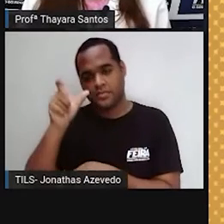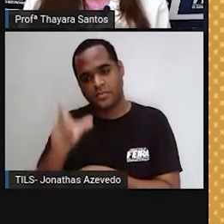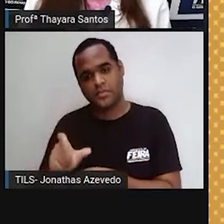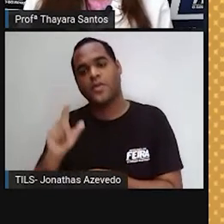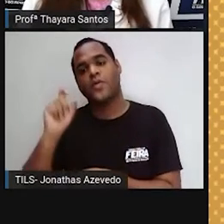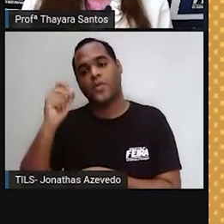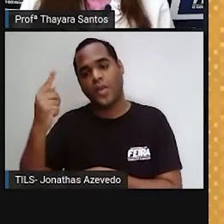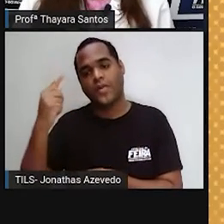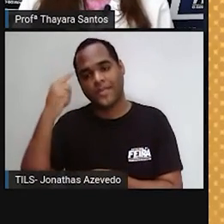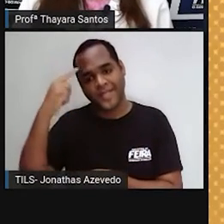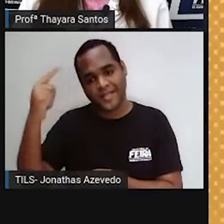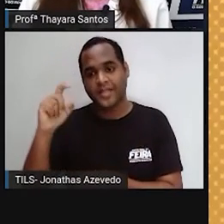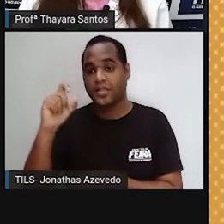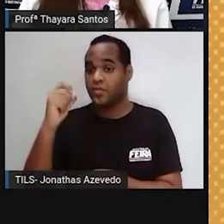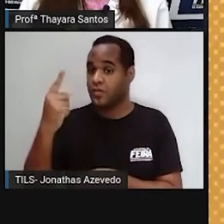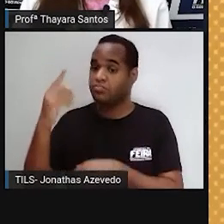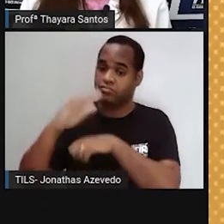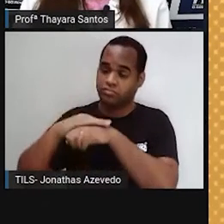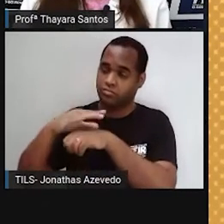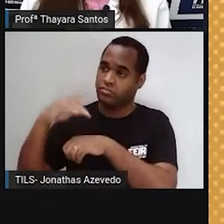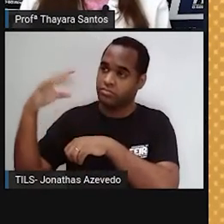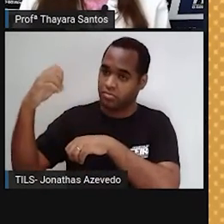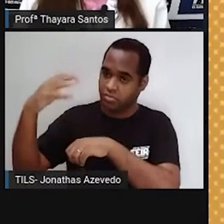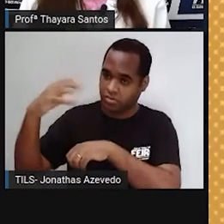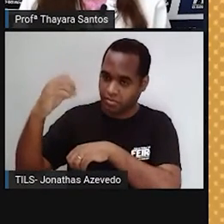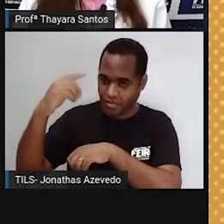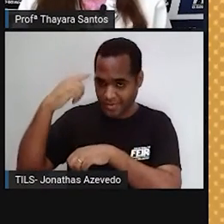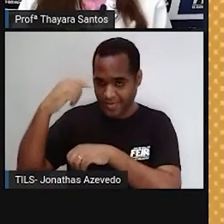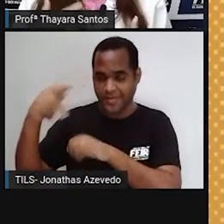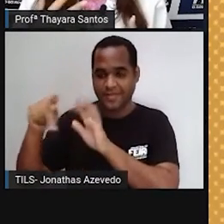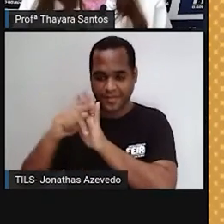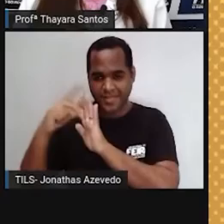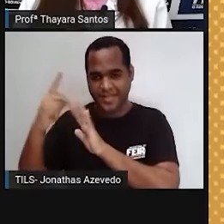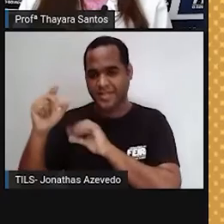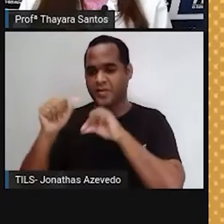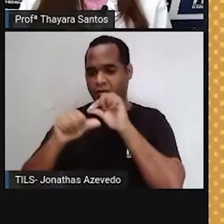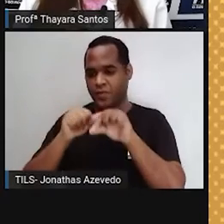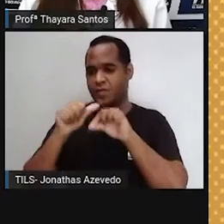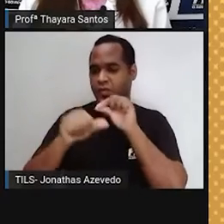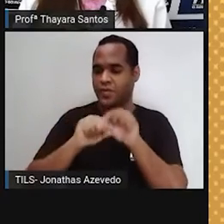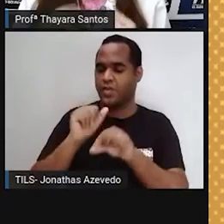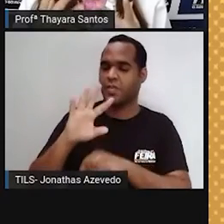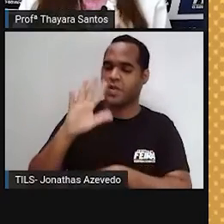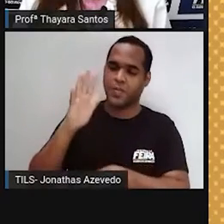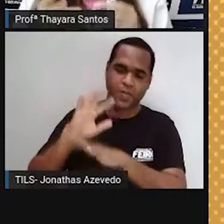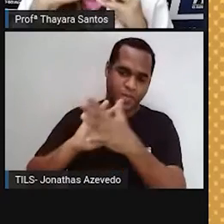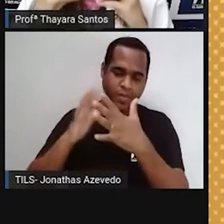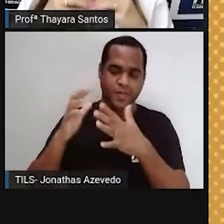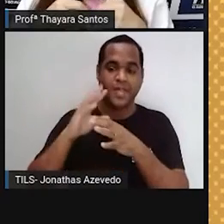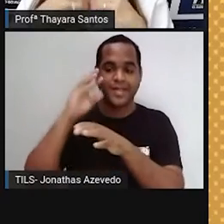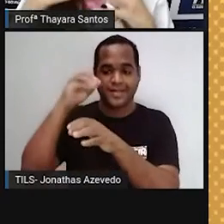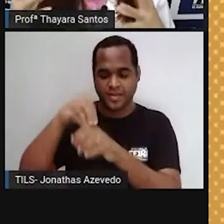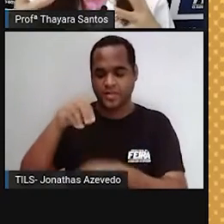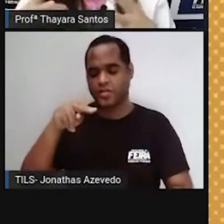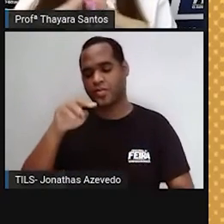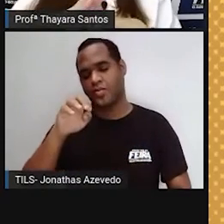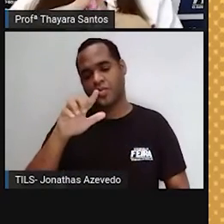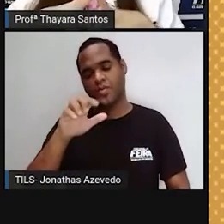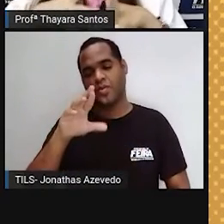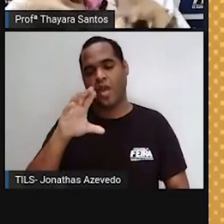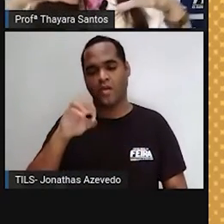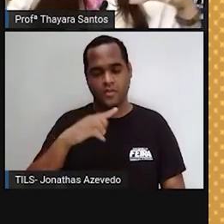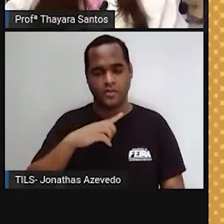emite luz própria. E ele emite essa luz própria justamente por causa das transformações que vão acontecendo ali no núcleo. Porque o Sol ele tem um núcleo